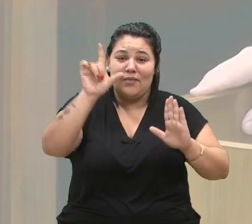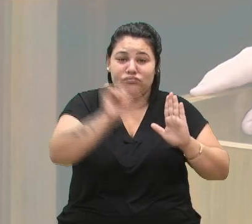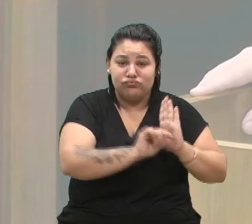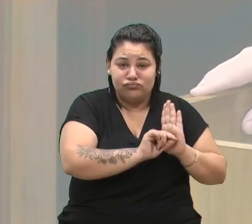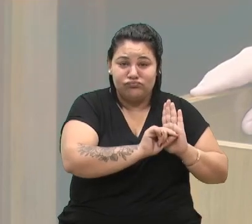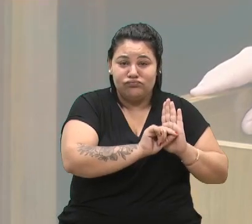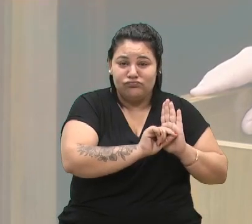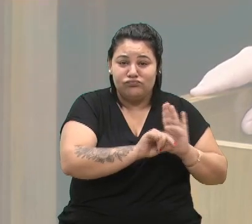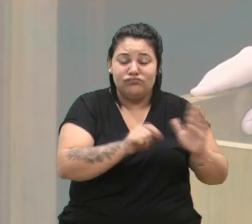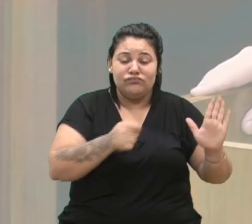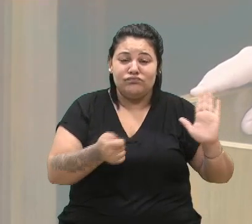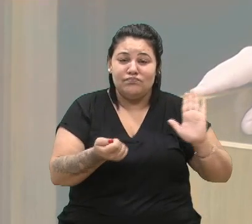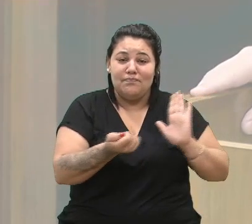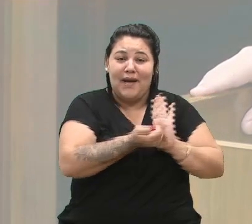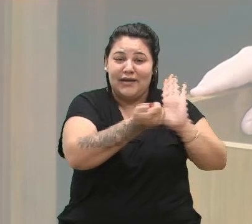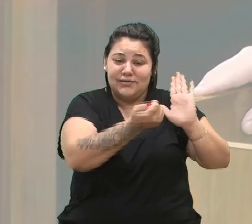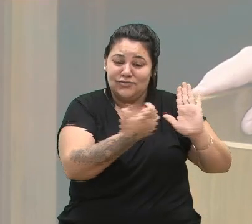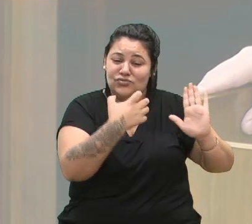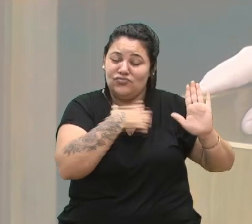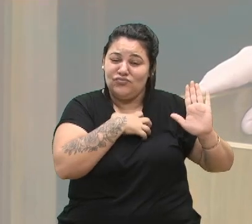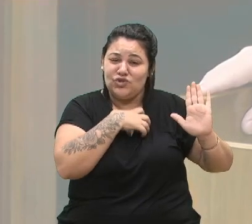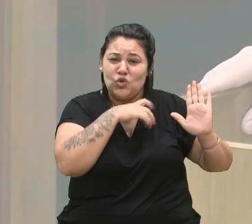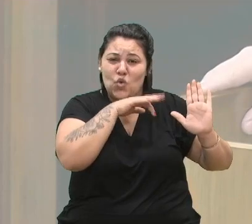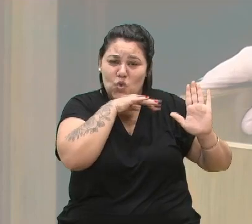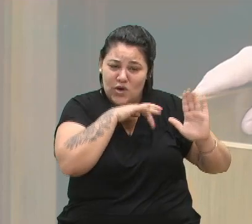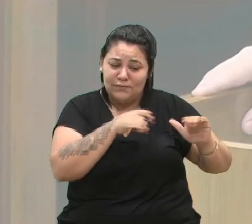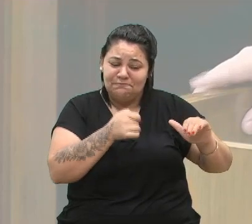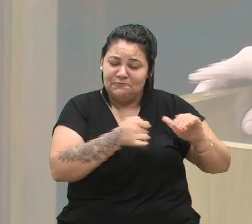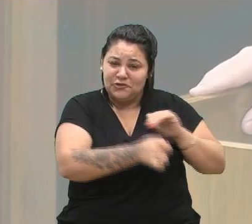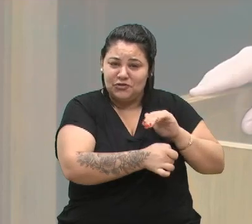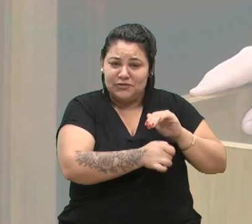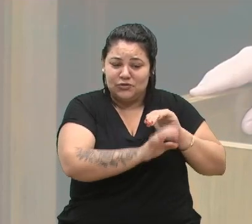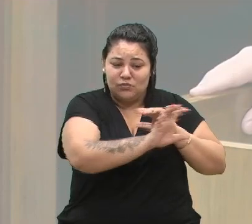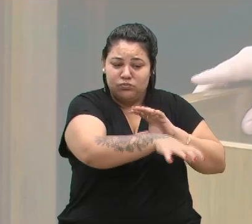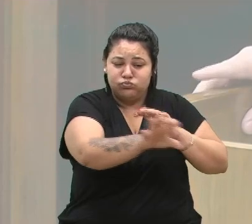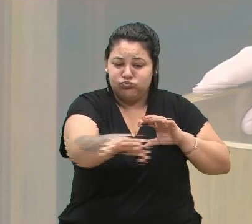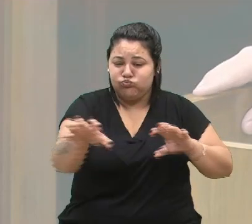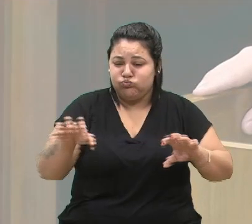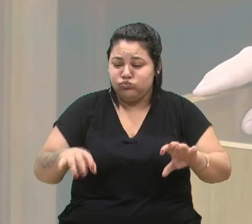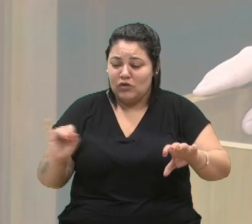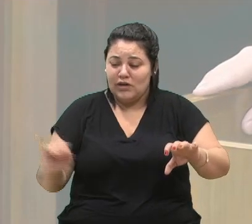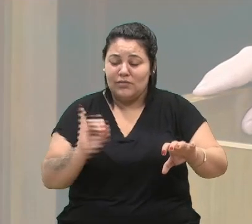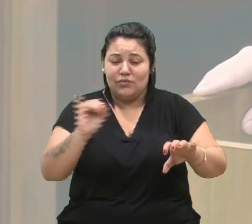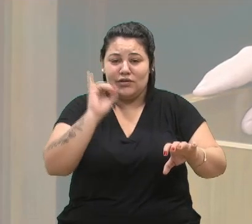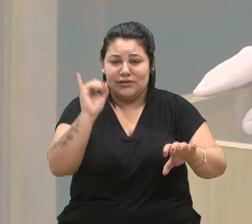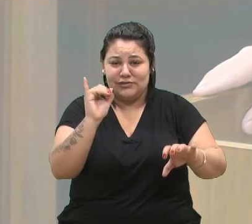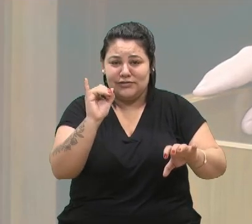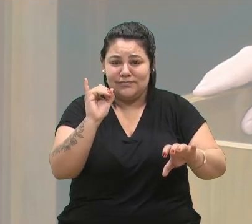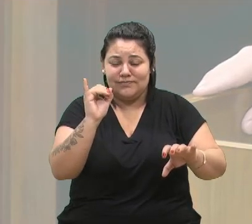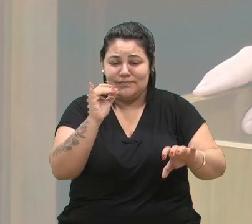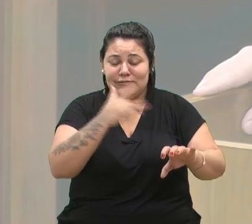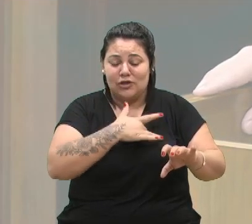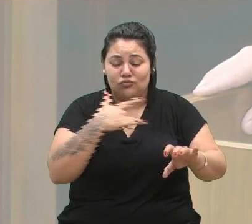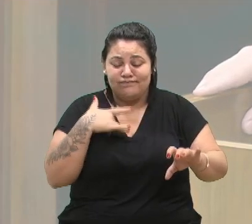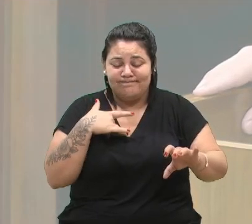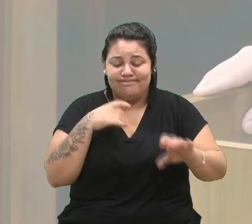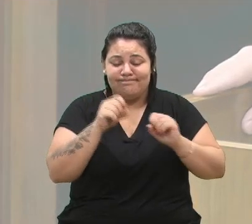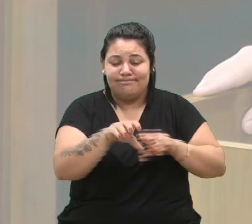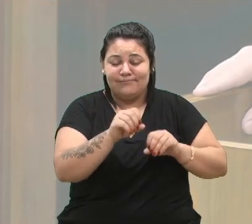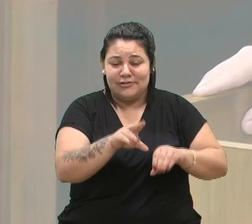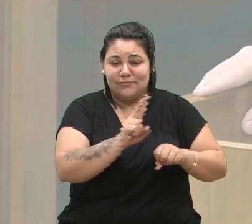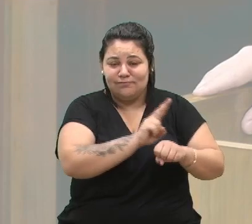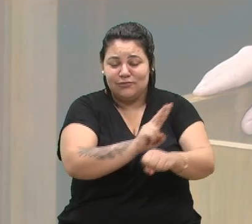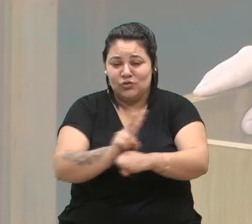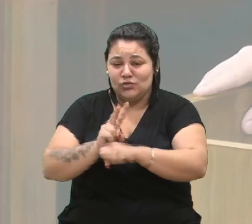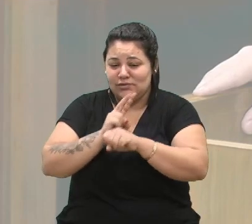impactando negativamente nos investimentos em setores cruciais como saúde, educação e proteção